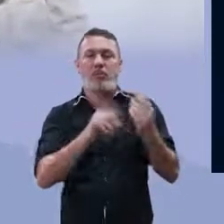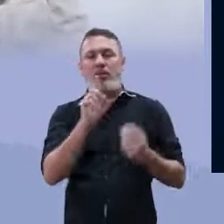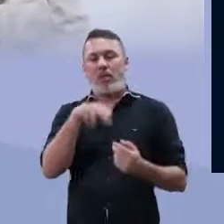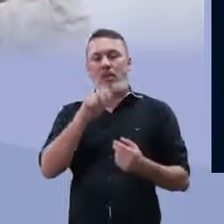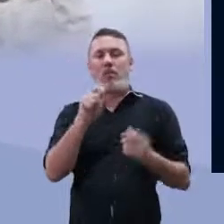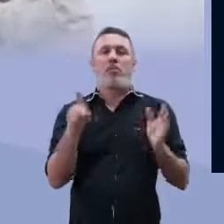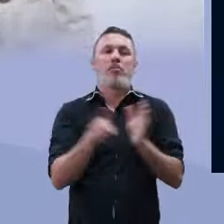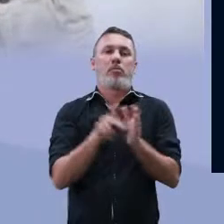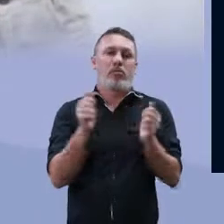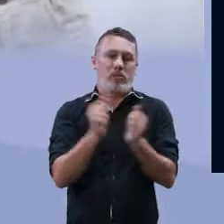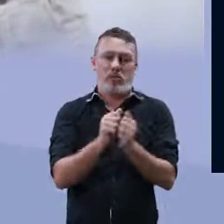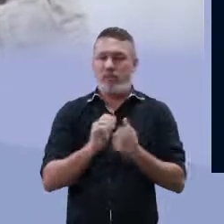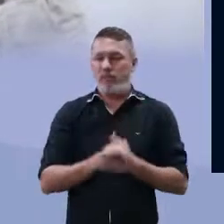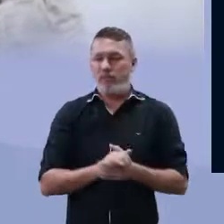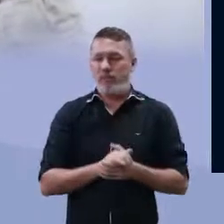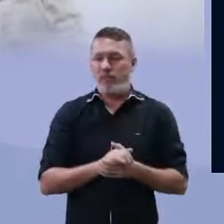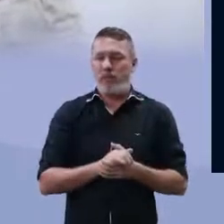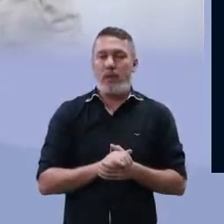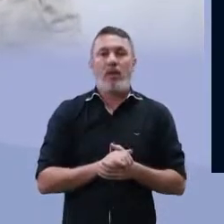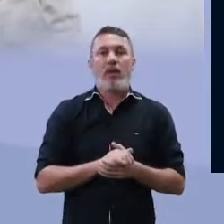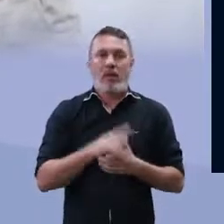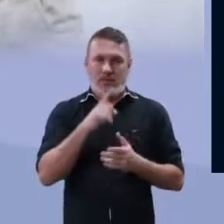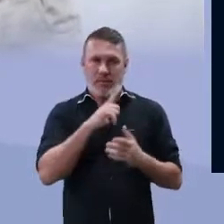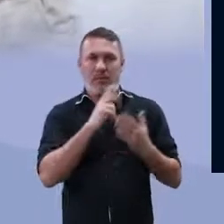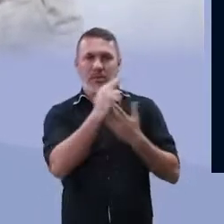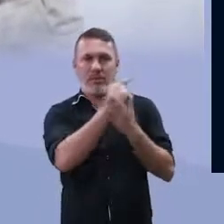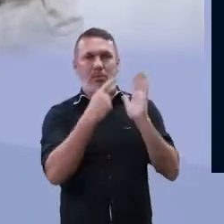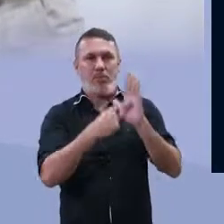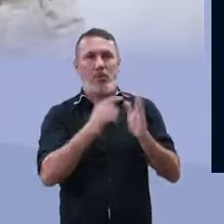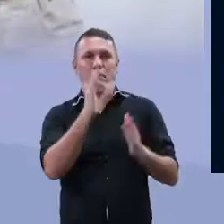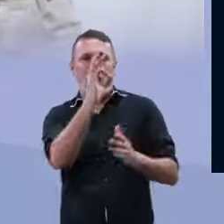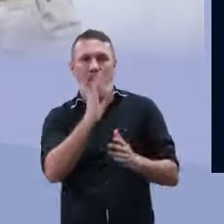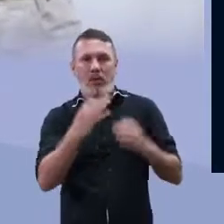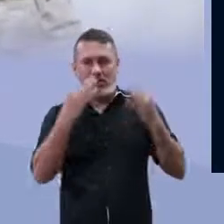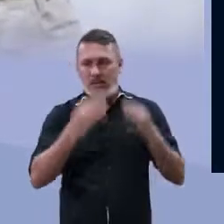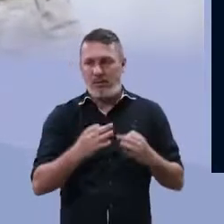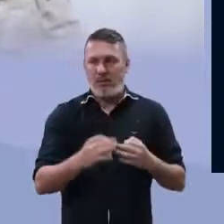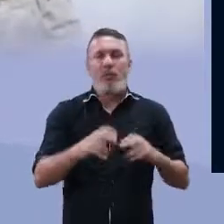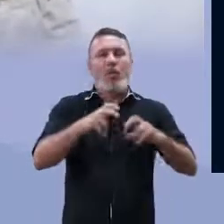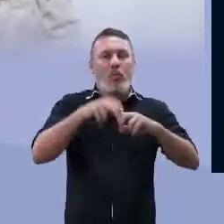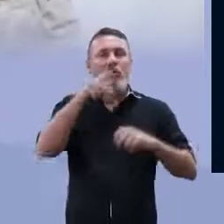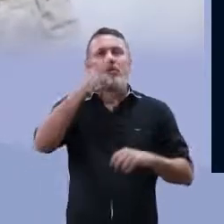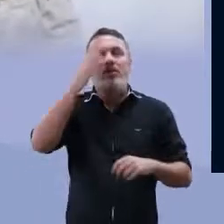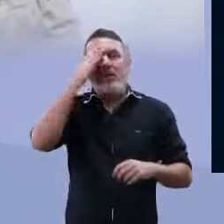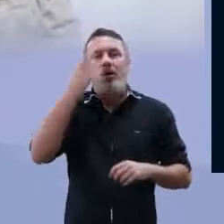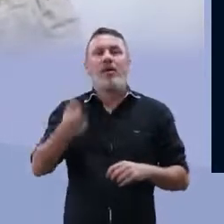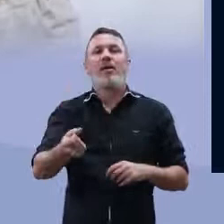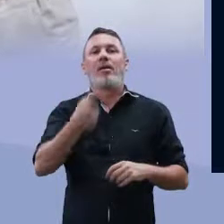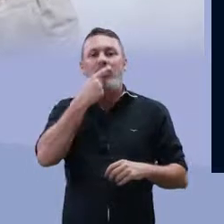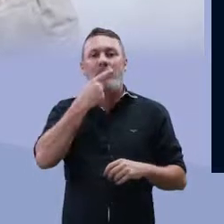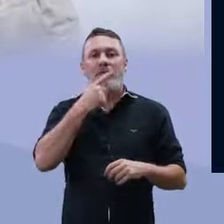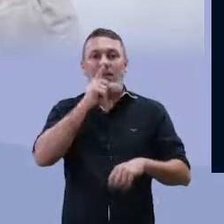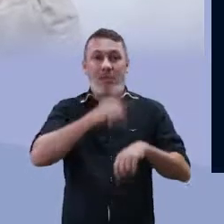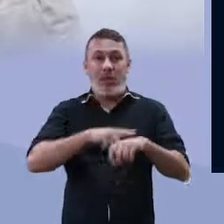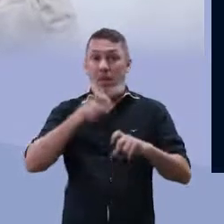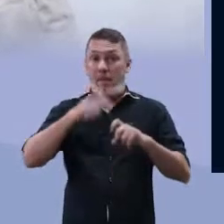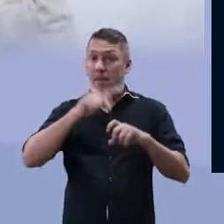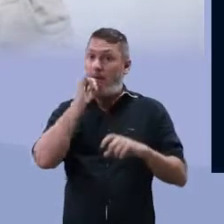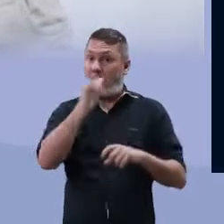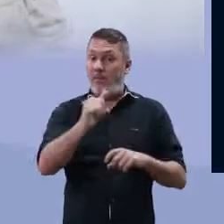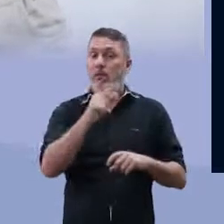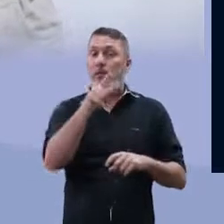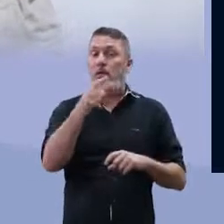contendo esse DNA, esse pedaço de DNA. Agora essa também vai apresentar resistência. Por isso que quando se toma o